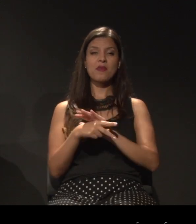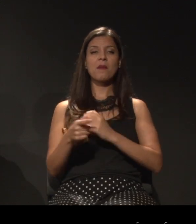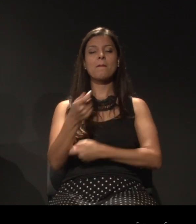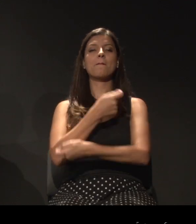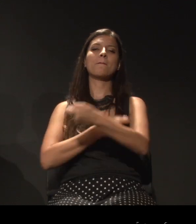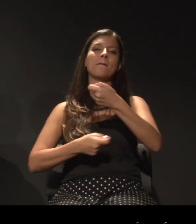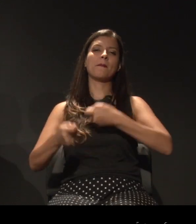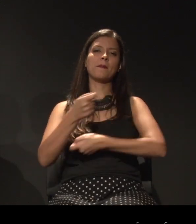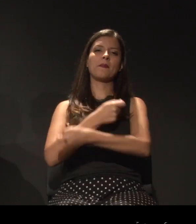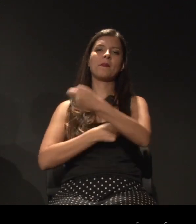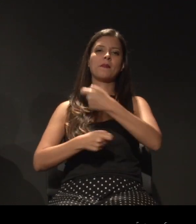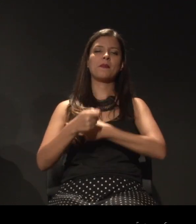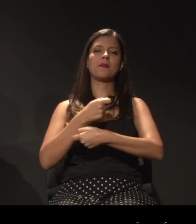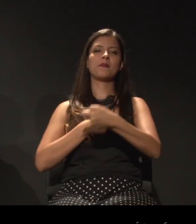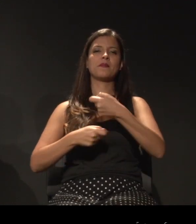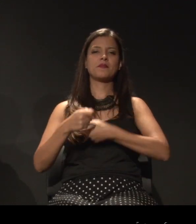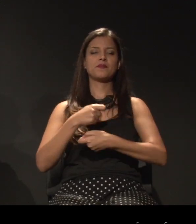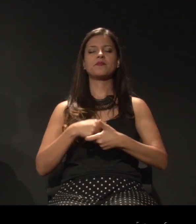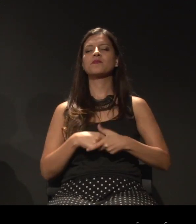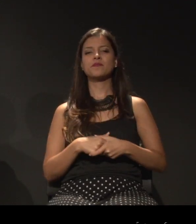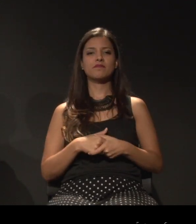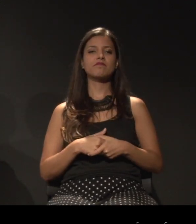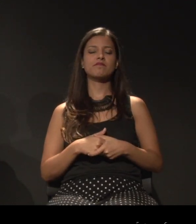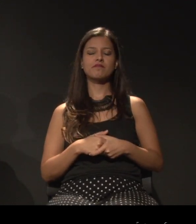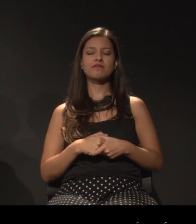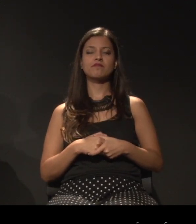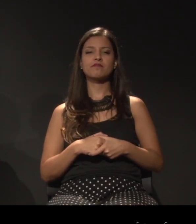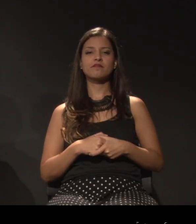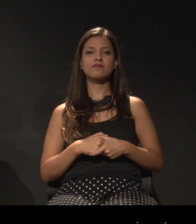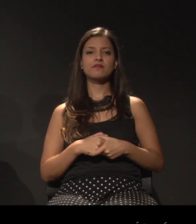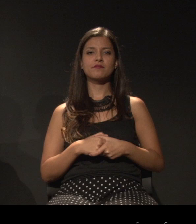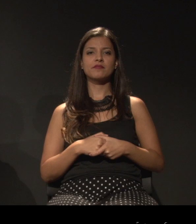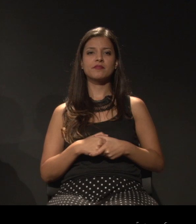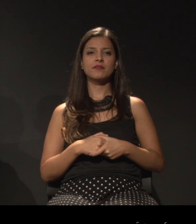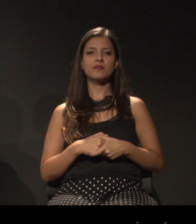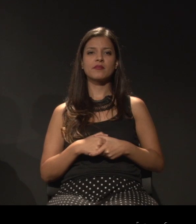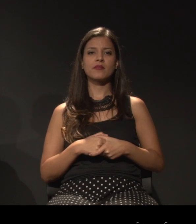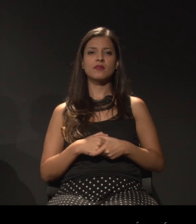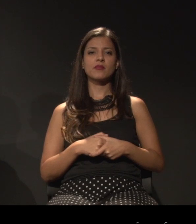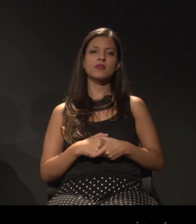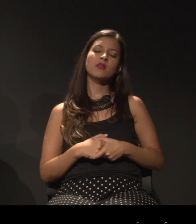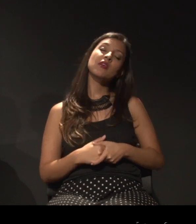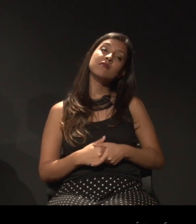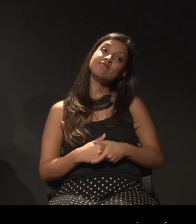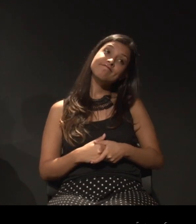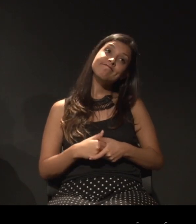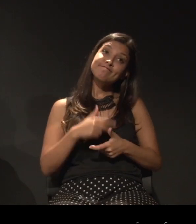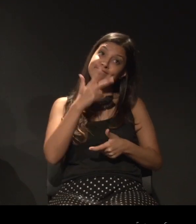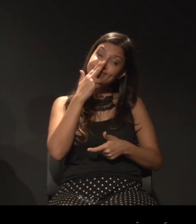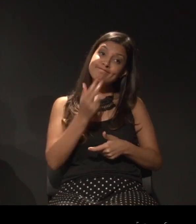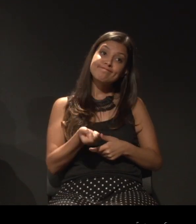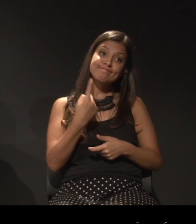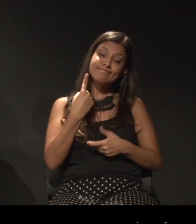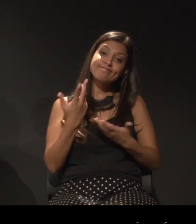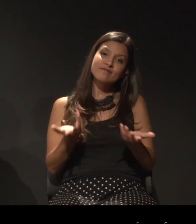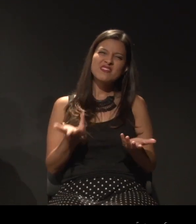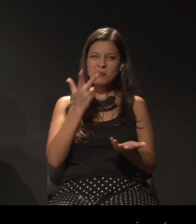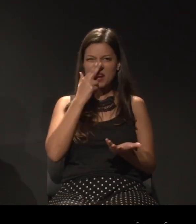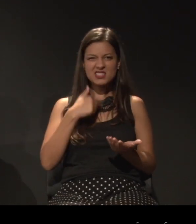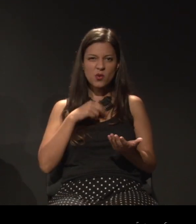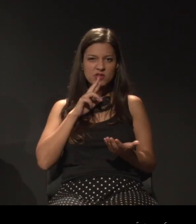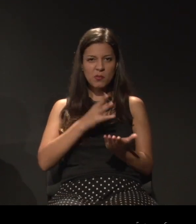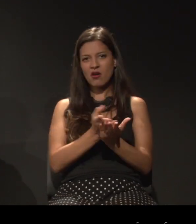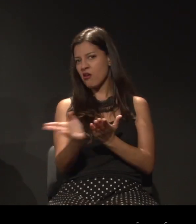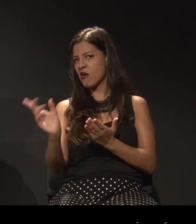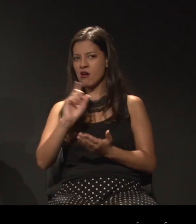pudesse ser visto, pudesse rodar. É muito engraçado, parece que estou fugindo, mas não é,